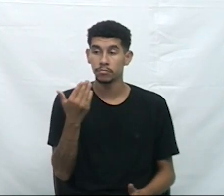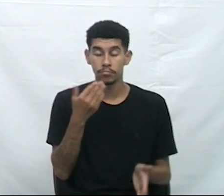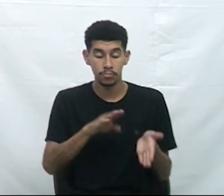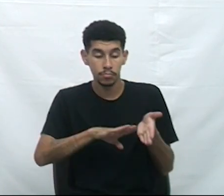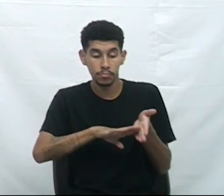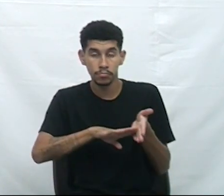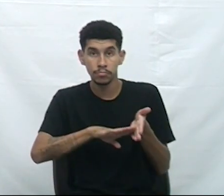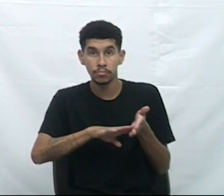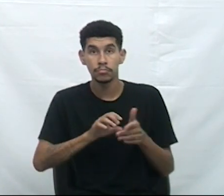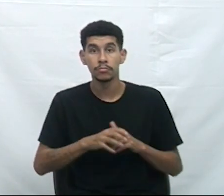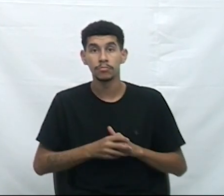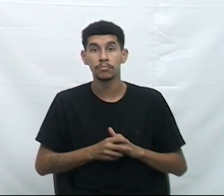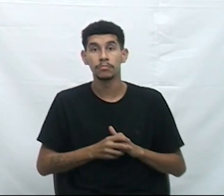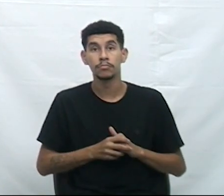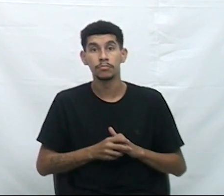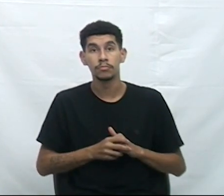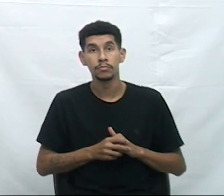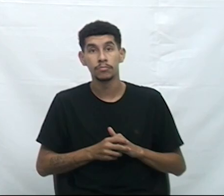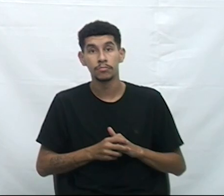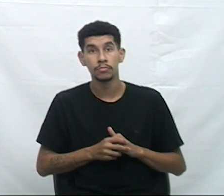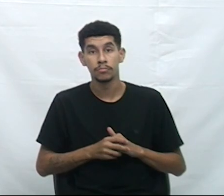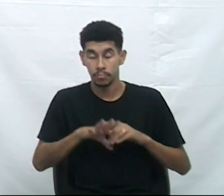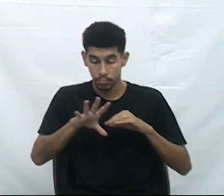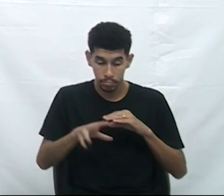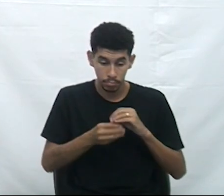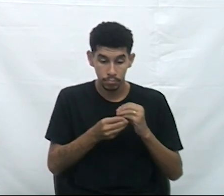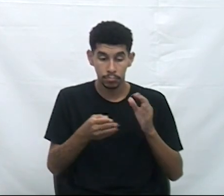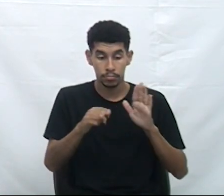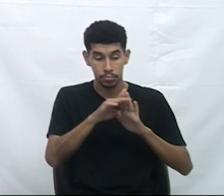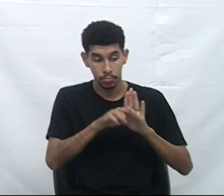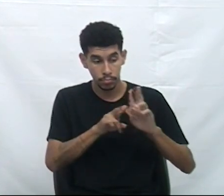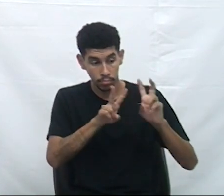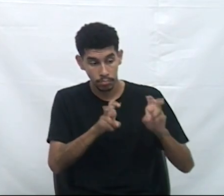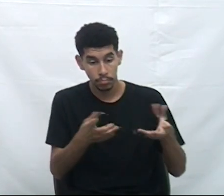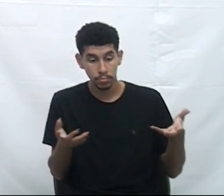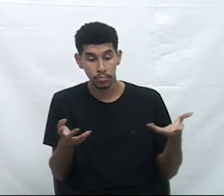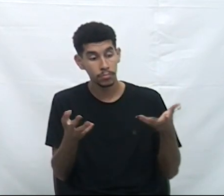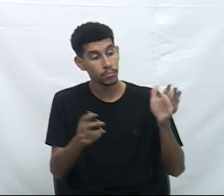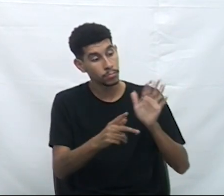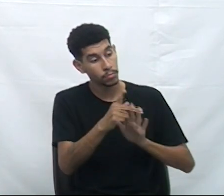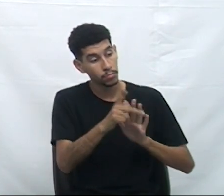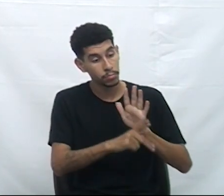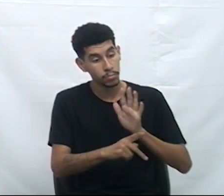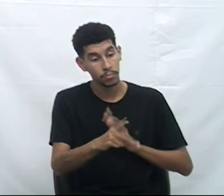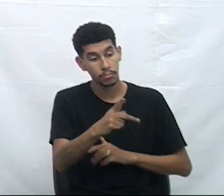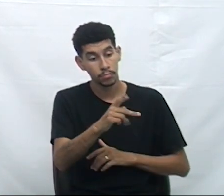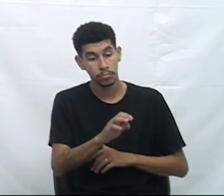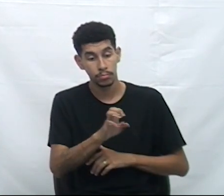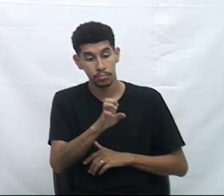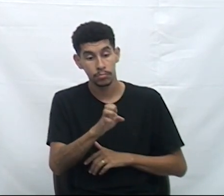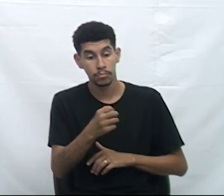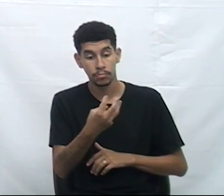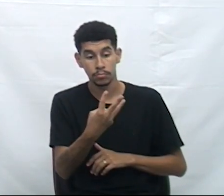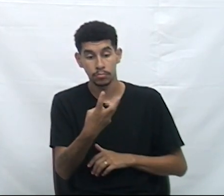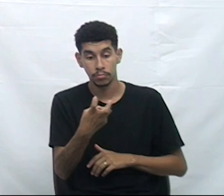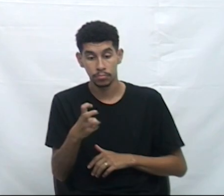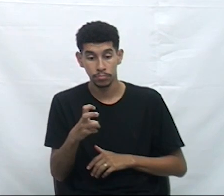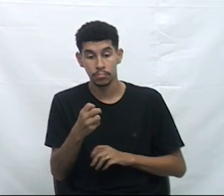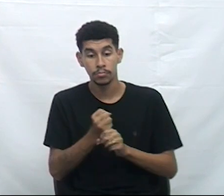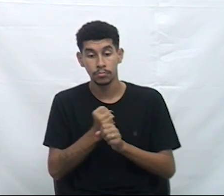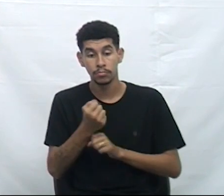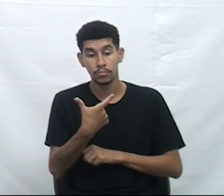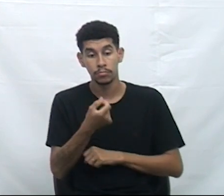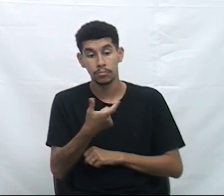inclusão na pauta de hoje ao projeto PE35 de 2024.